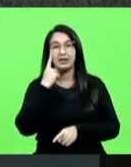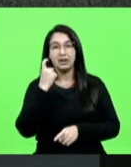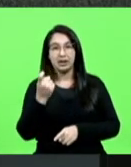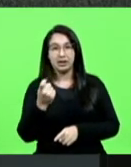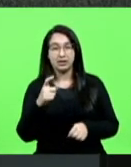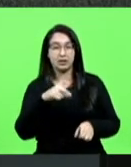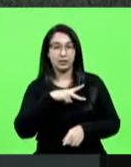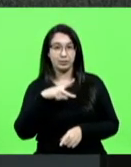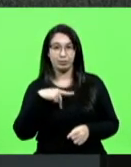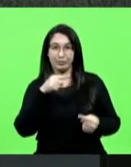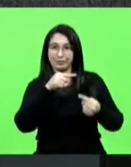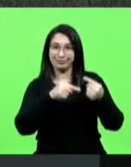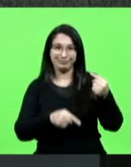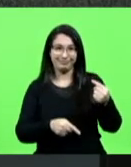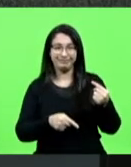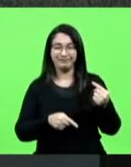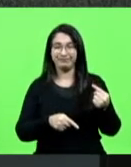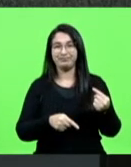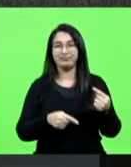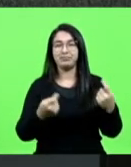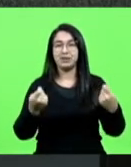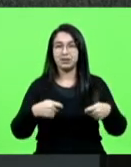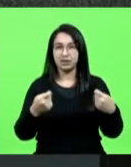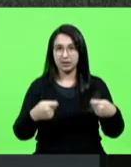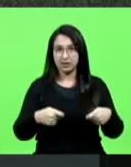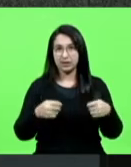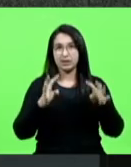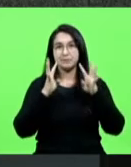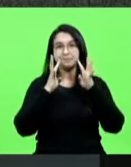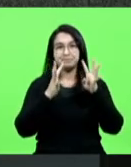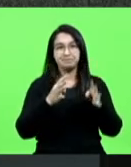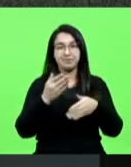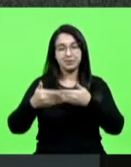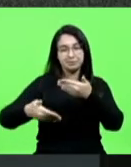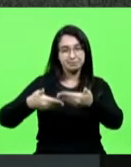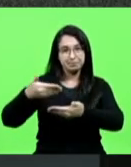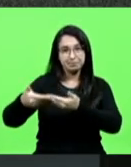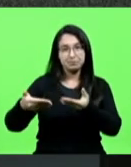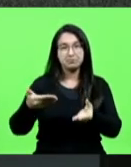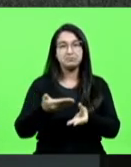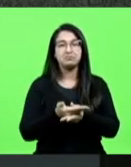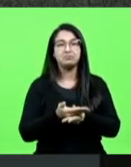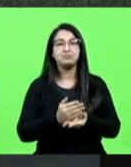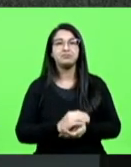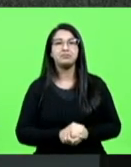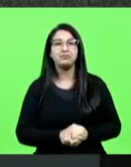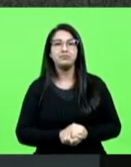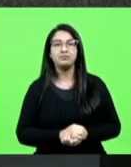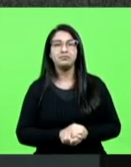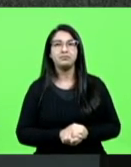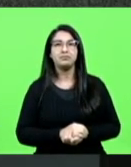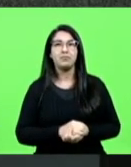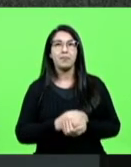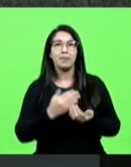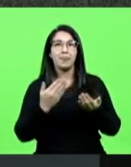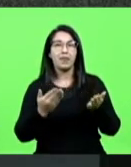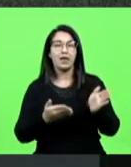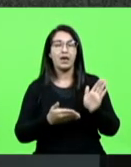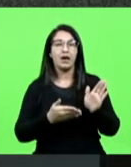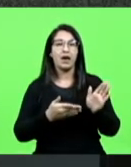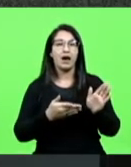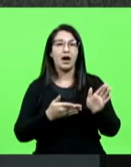pressuposto a ser observado nesta fase processual, ao considerar que os propósitos de agentes diligenciados